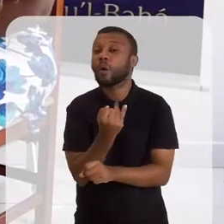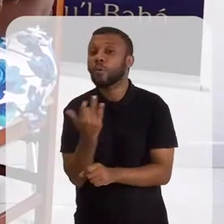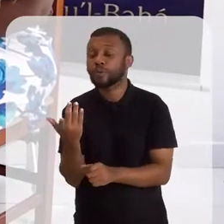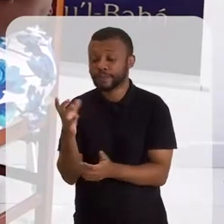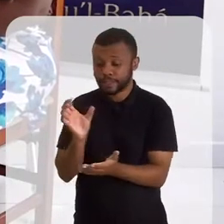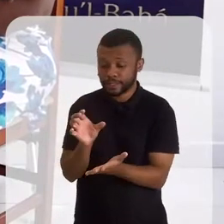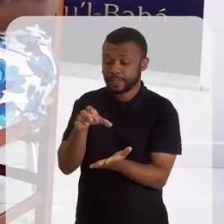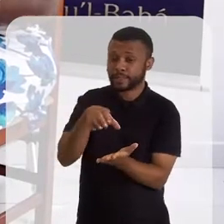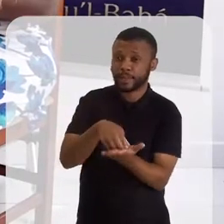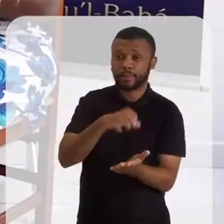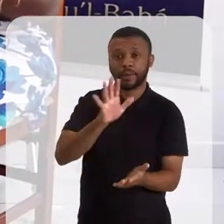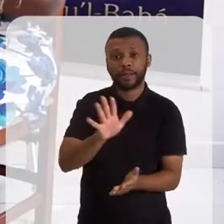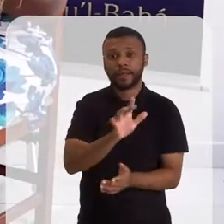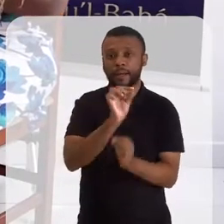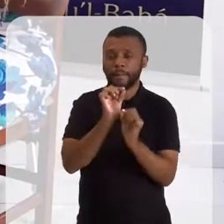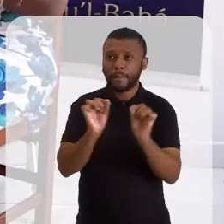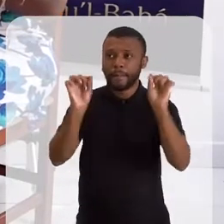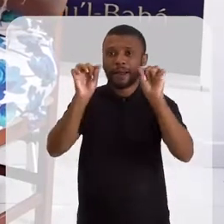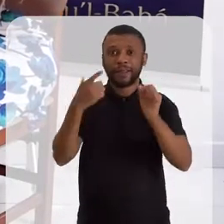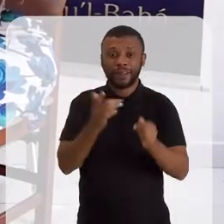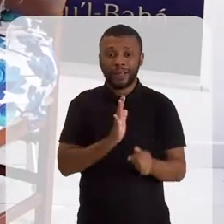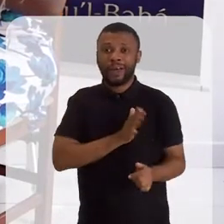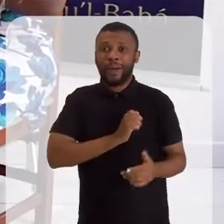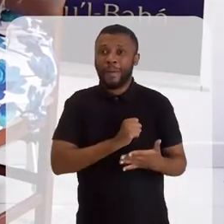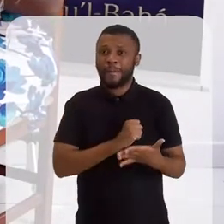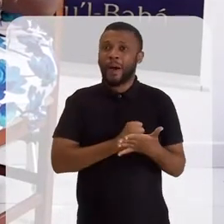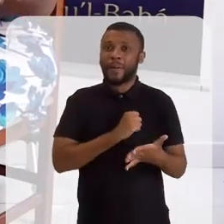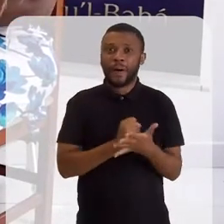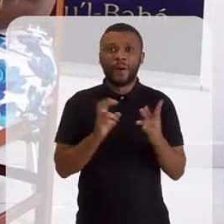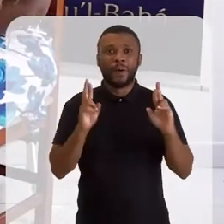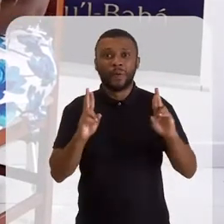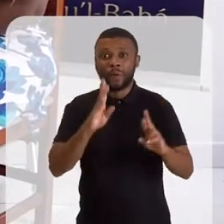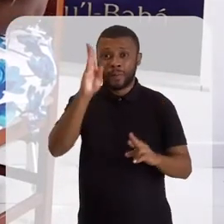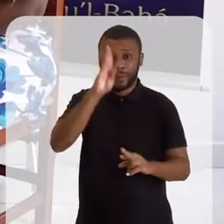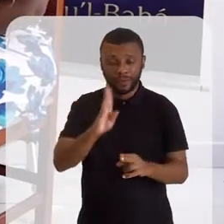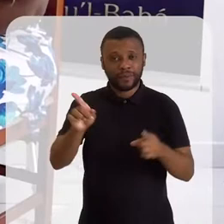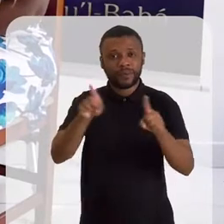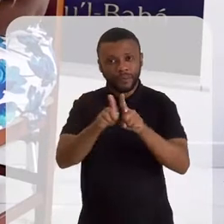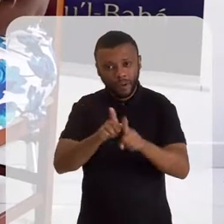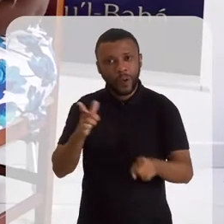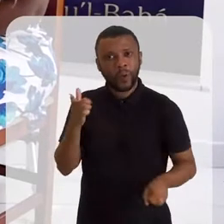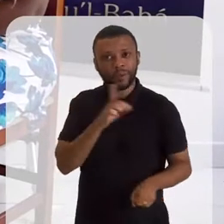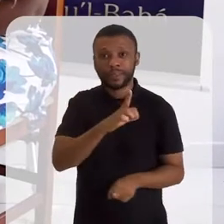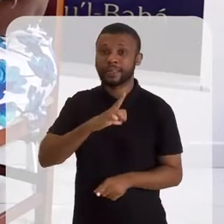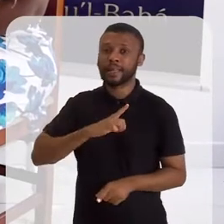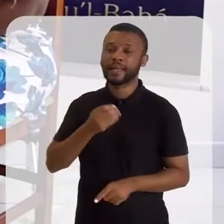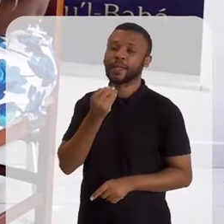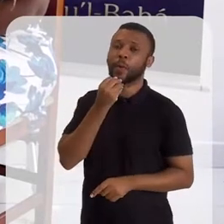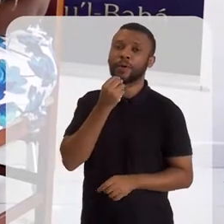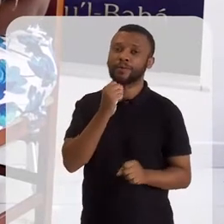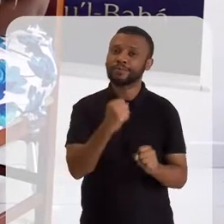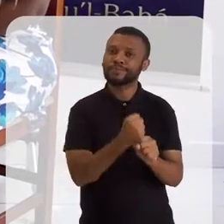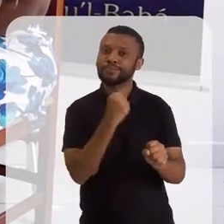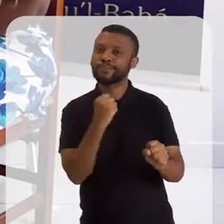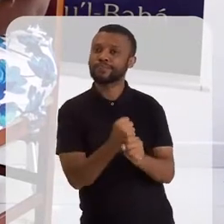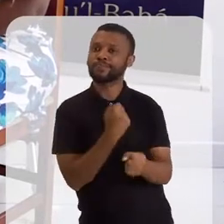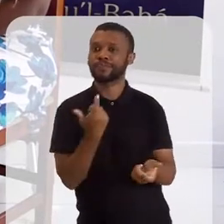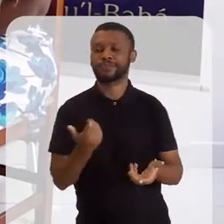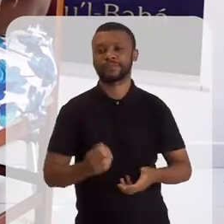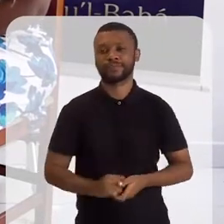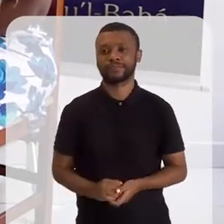nacionais. E aí é que o nosso coração bate de esperança para que o Brasil receba, também, essa oportunidade e essa bênção.